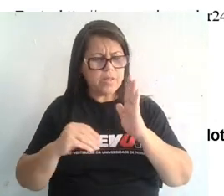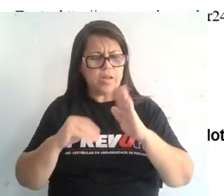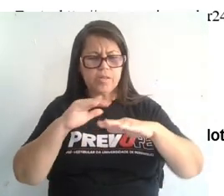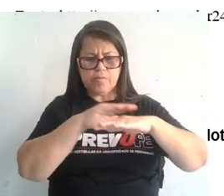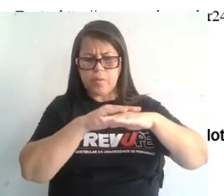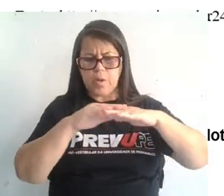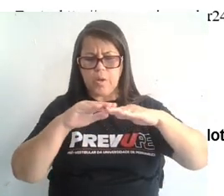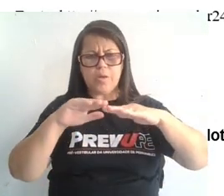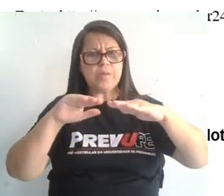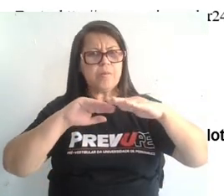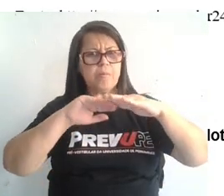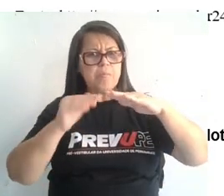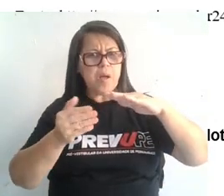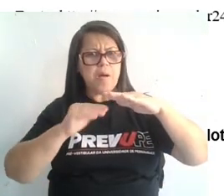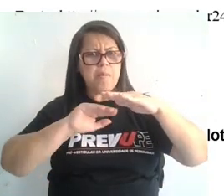ou seja, em camadas,